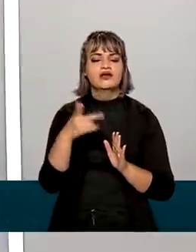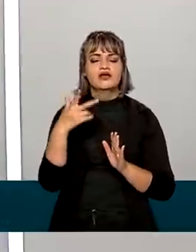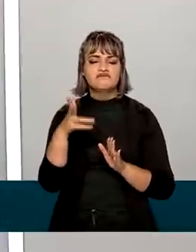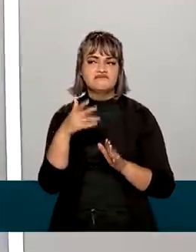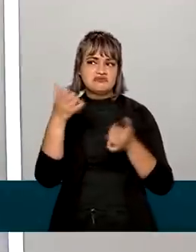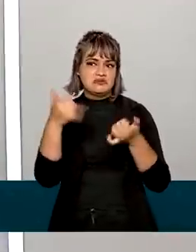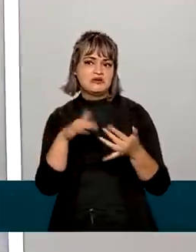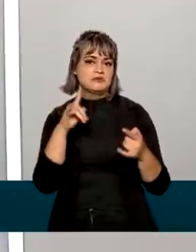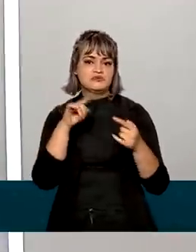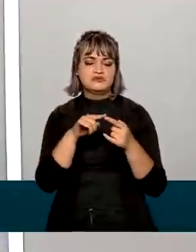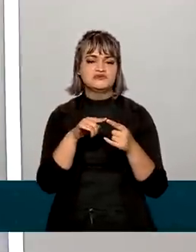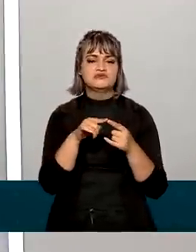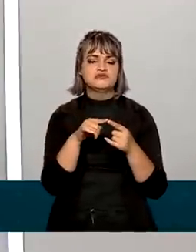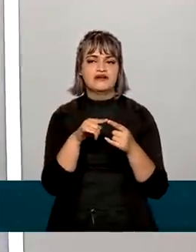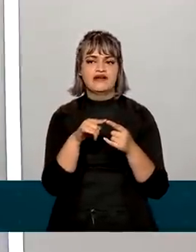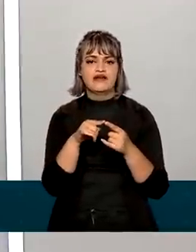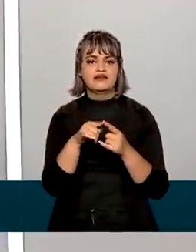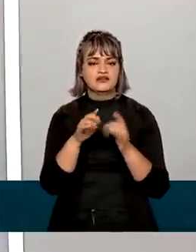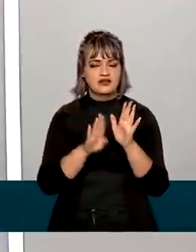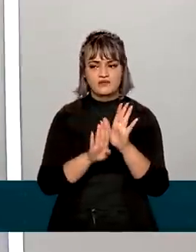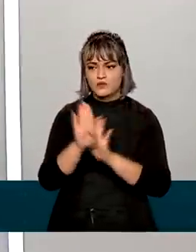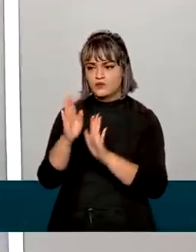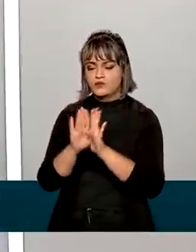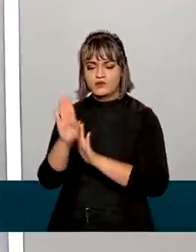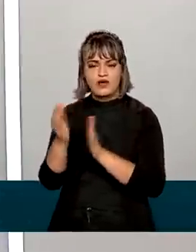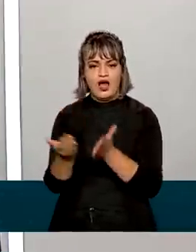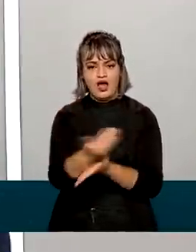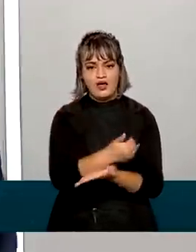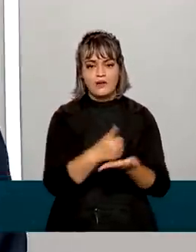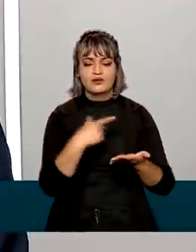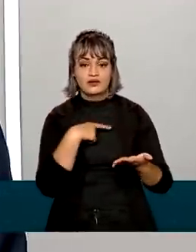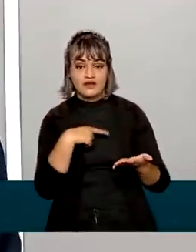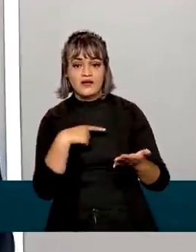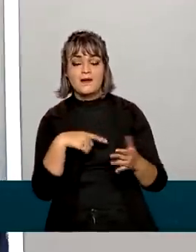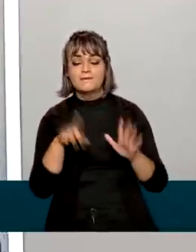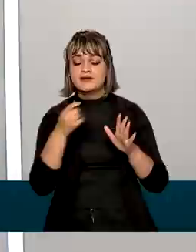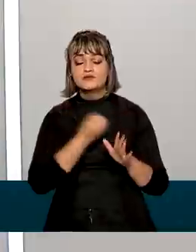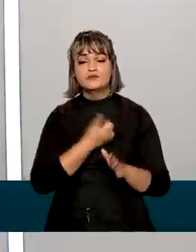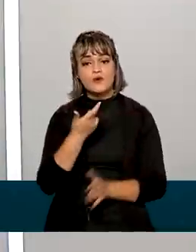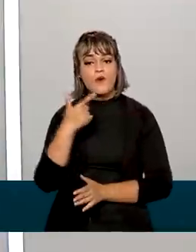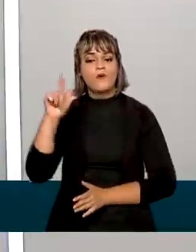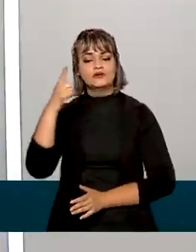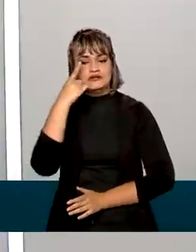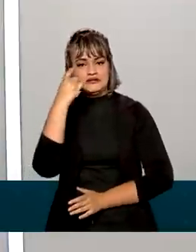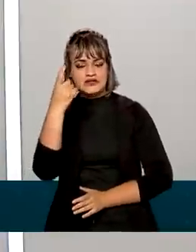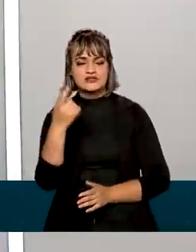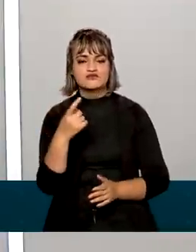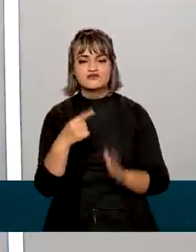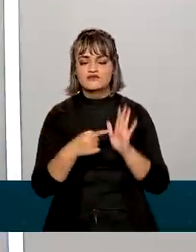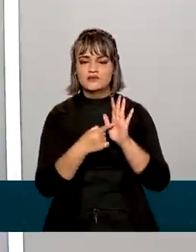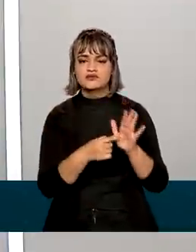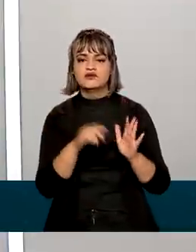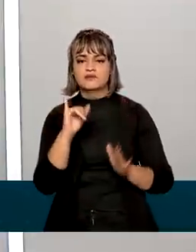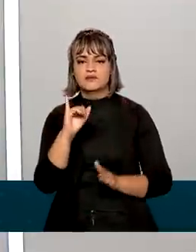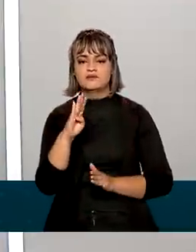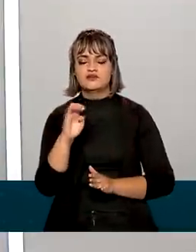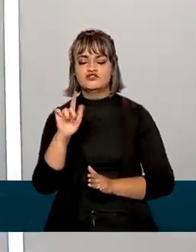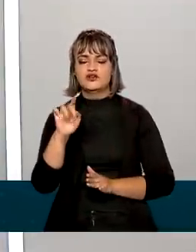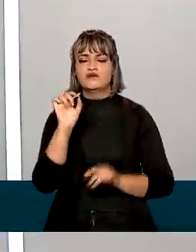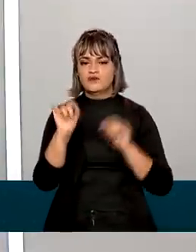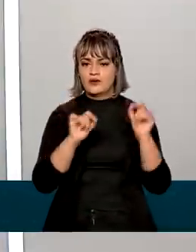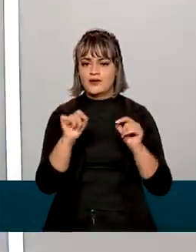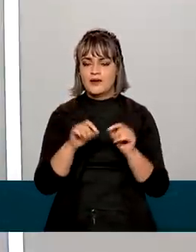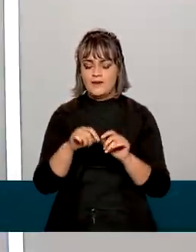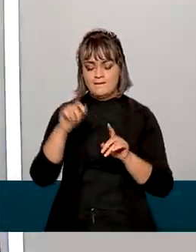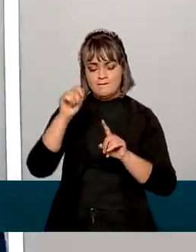em grande parte, esse aumento da arrecadação. Mas, outro número interessante também que foi trazido pelo IBGE é que, nos últimos